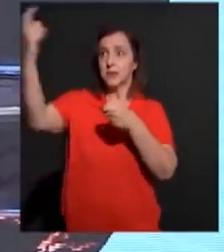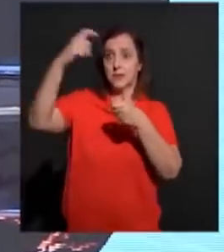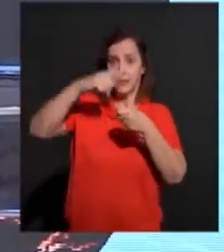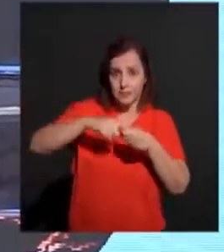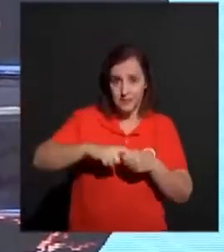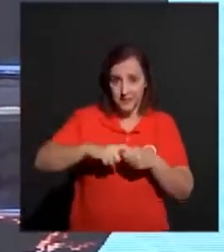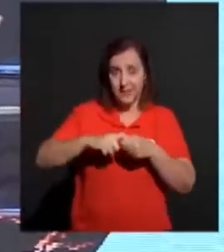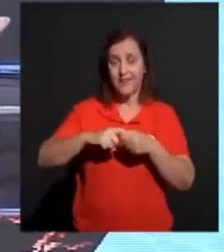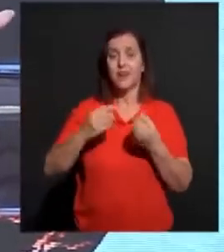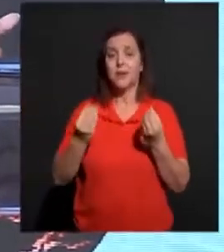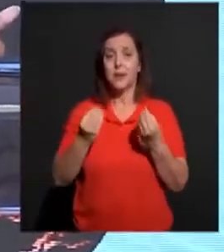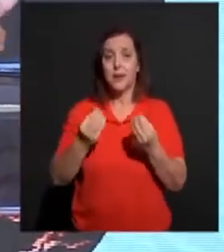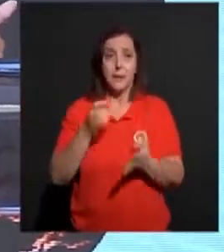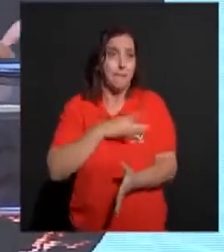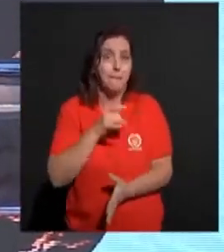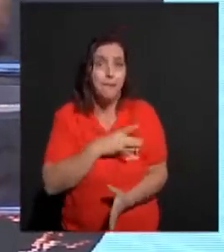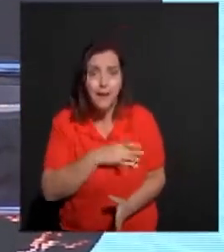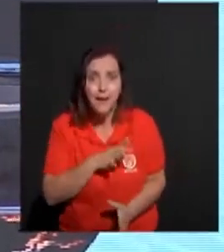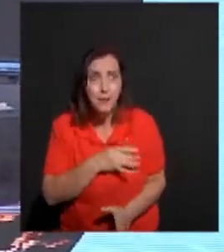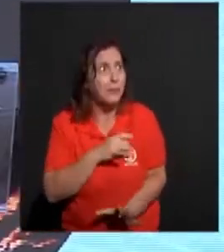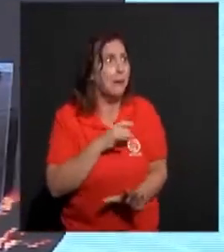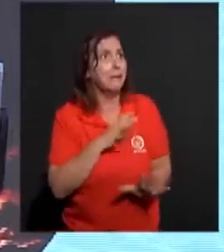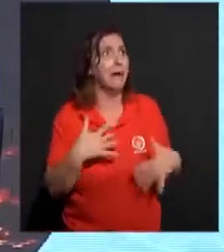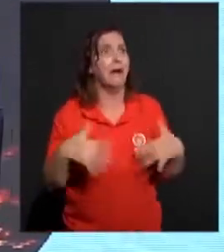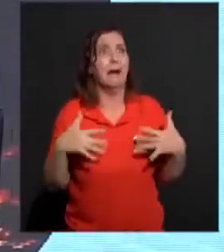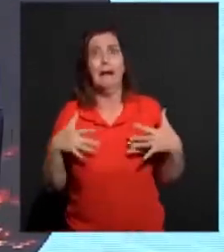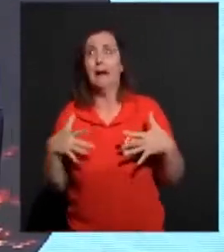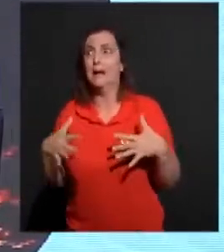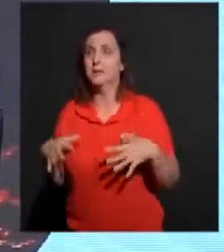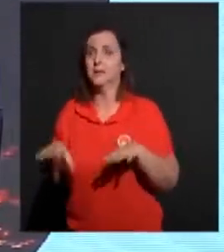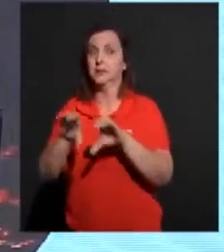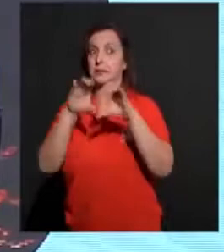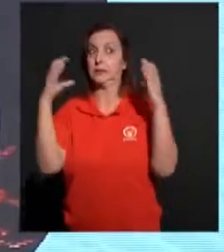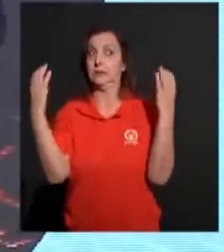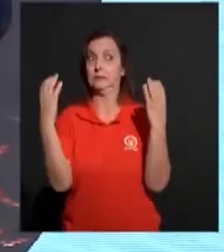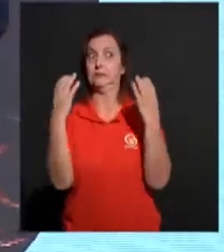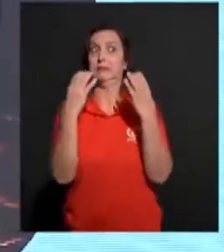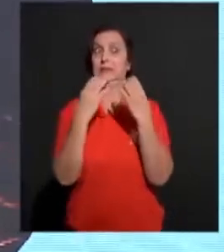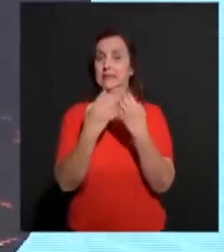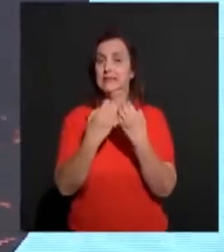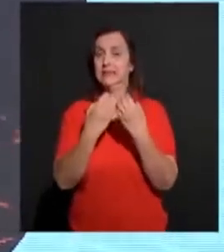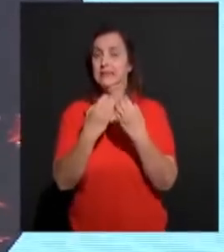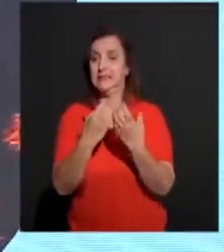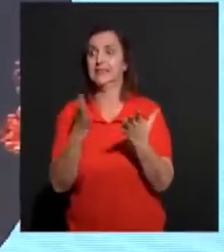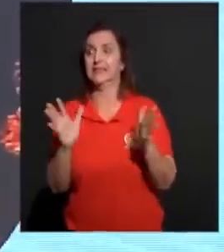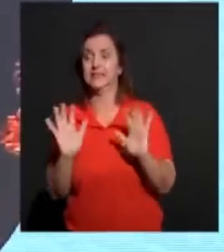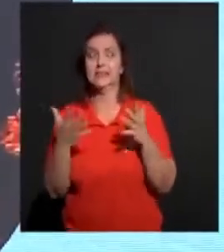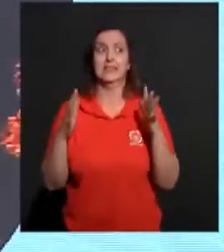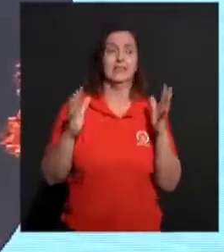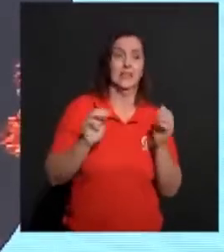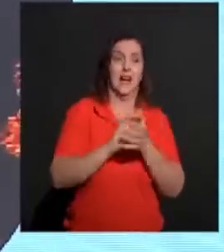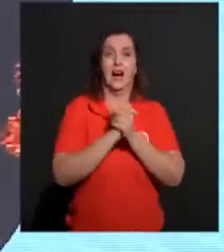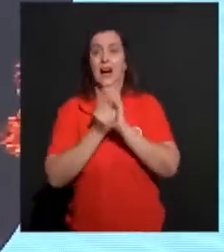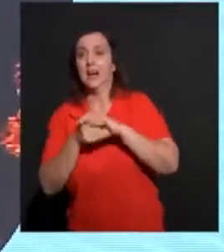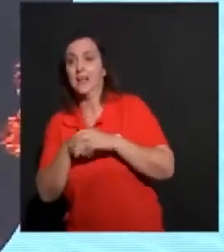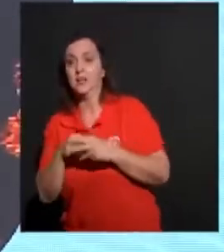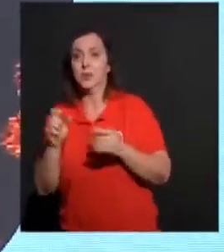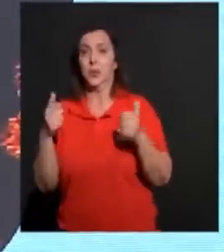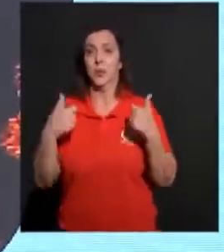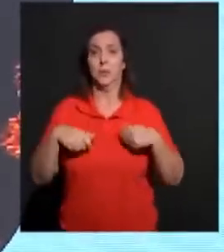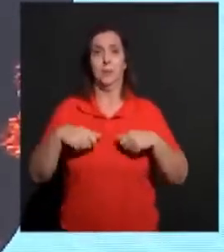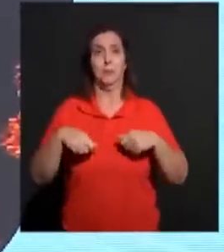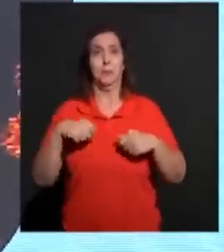nosso coração, primeiramente é medo. Talvez você faça, ah meu Deus, essa conferência, Senhor, vai falar, vai vir algo escatológico, do